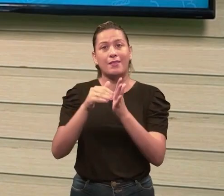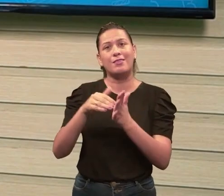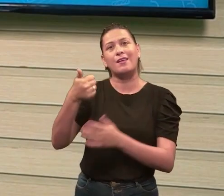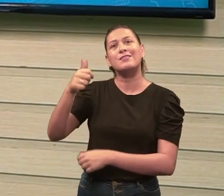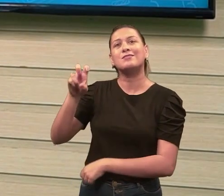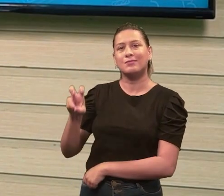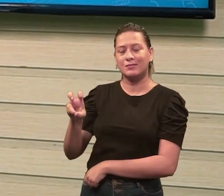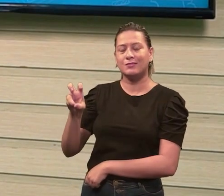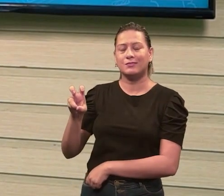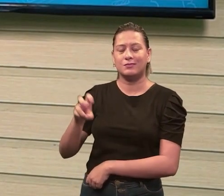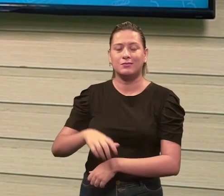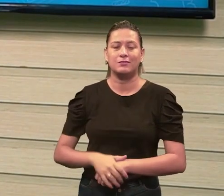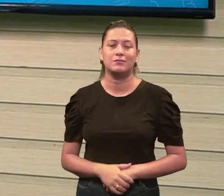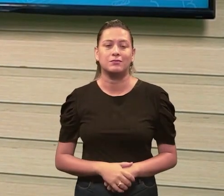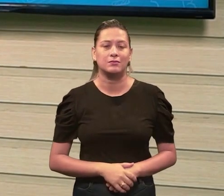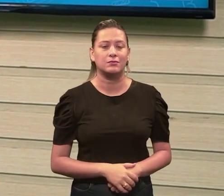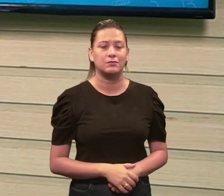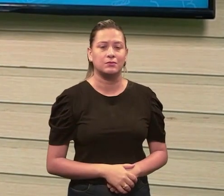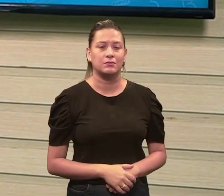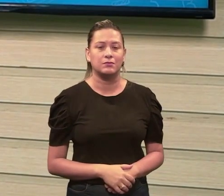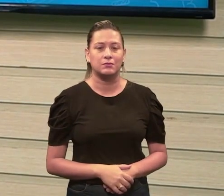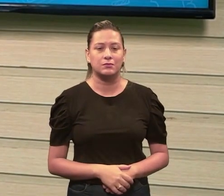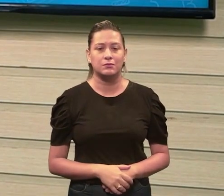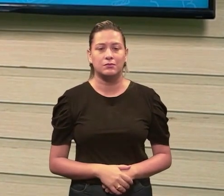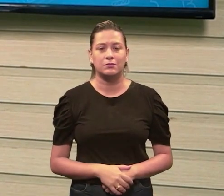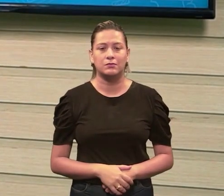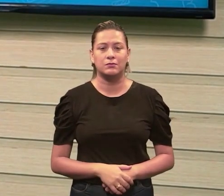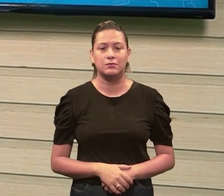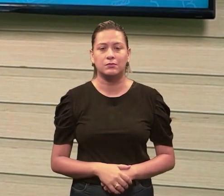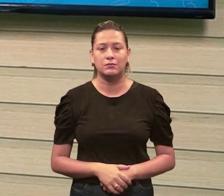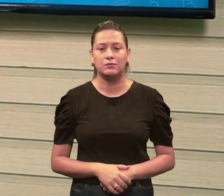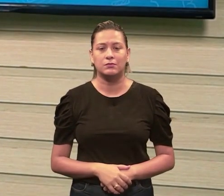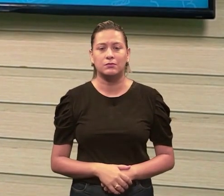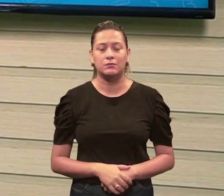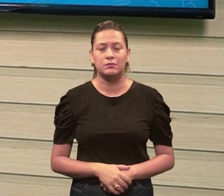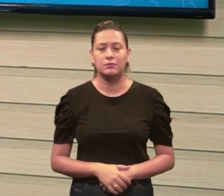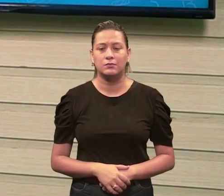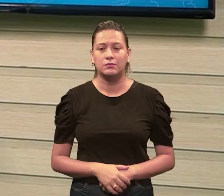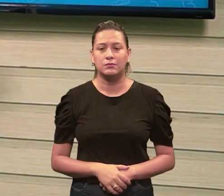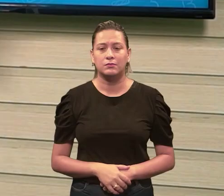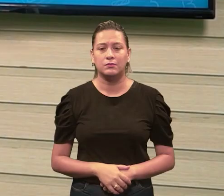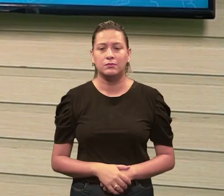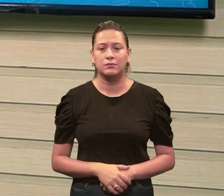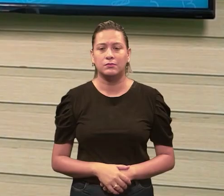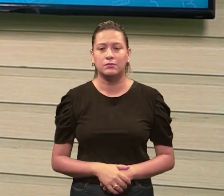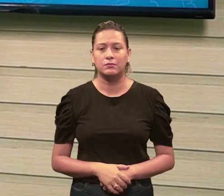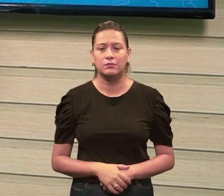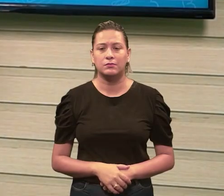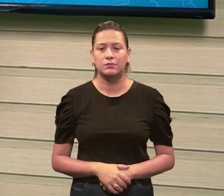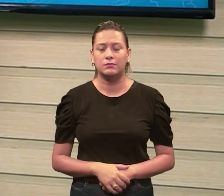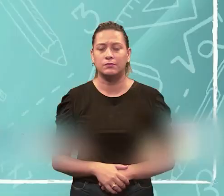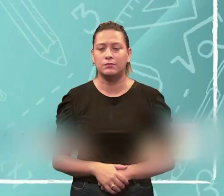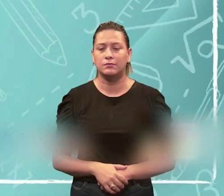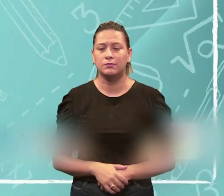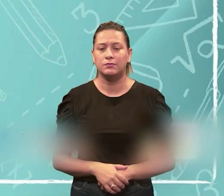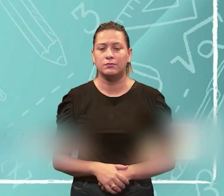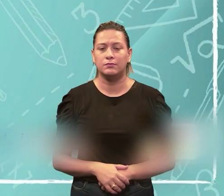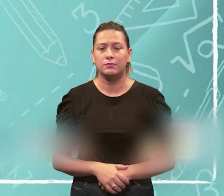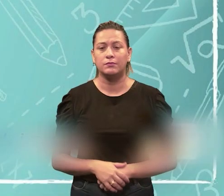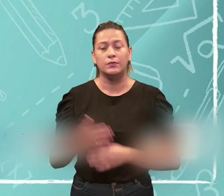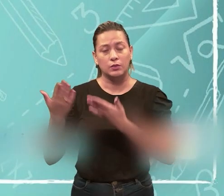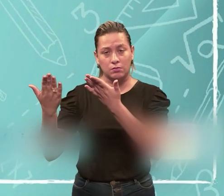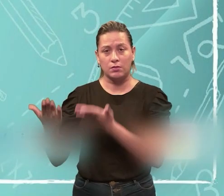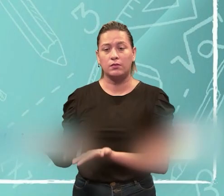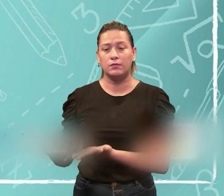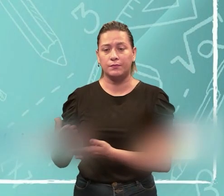15. Então, aí eu já tenho mais outras opções. Aí como, para não usar os mesmos números, a gente representa com letras, mas a gente já vê isso aqui. Então,